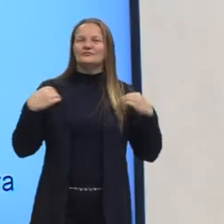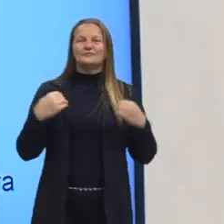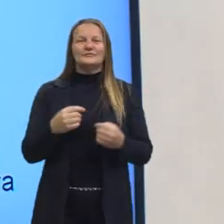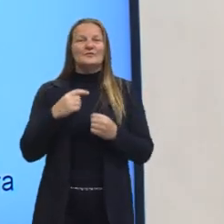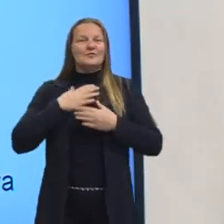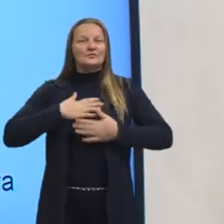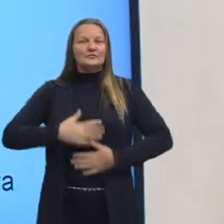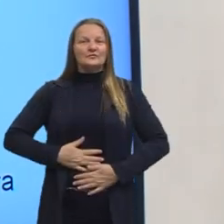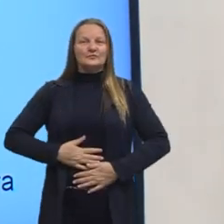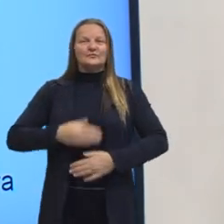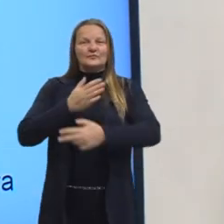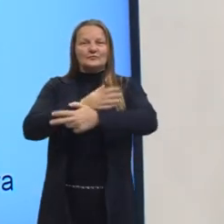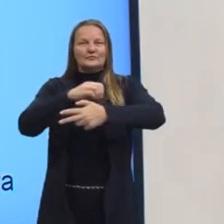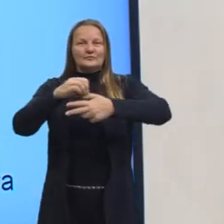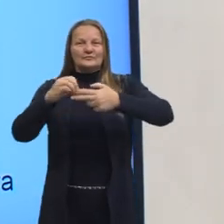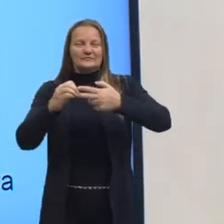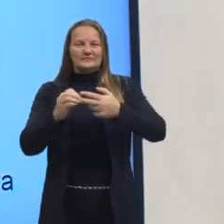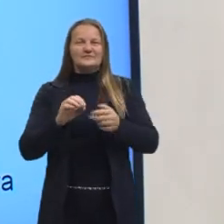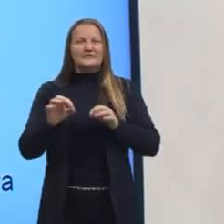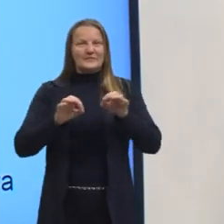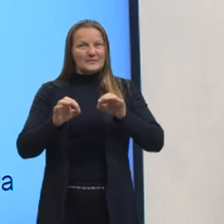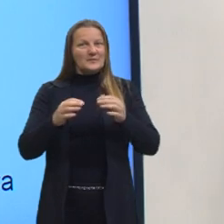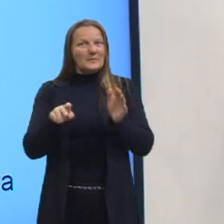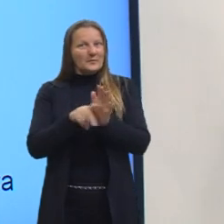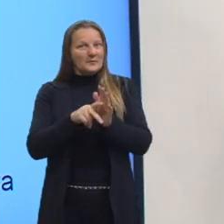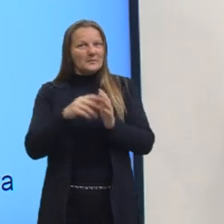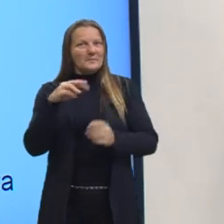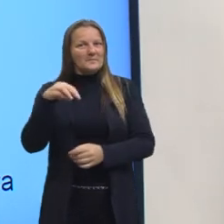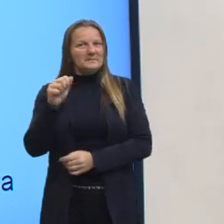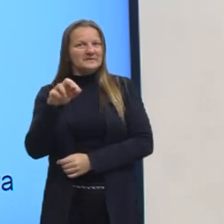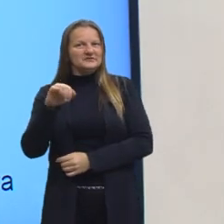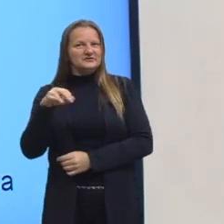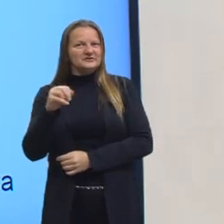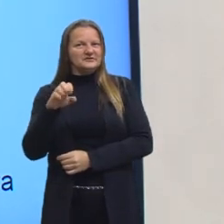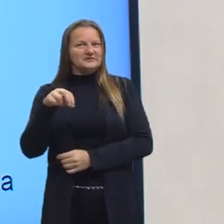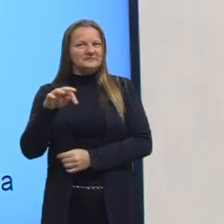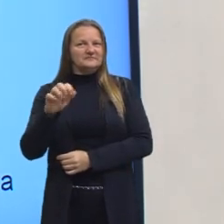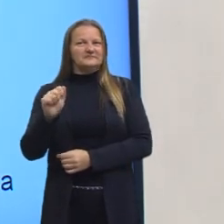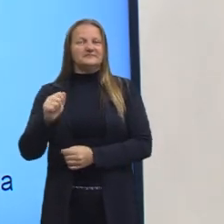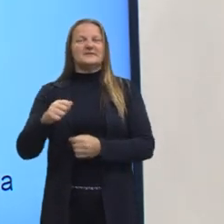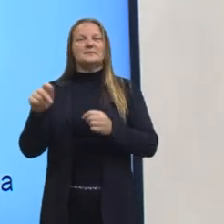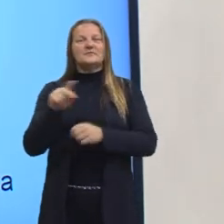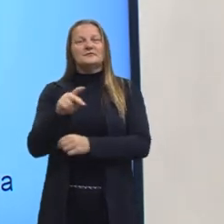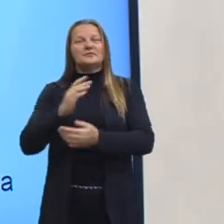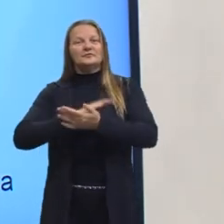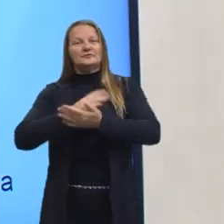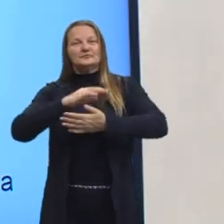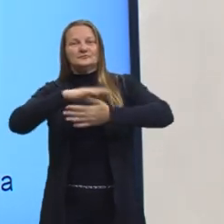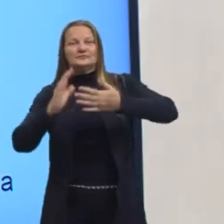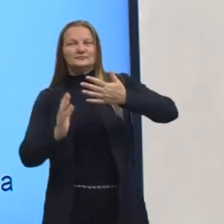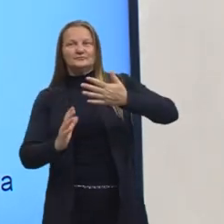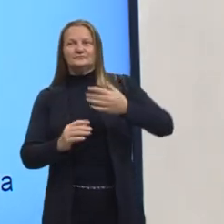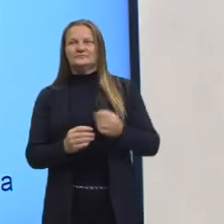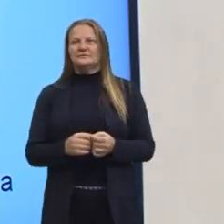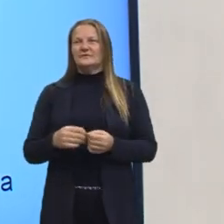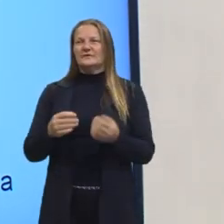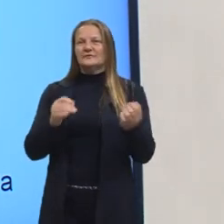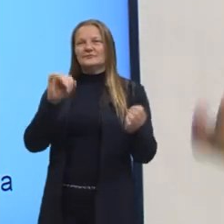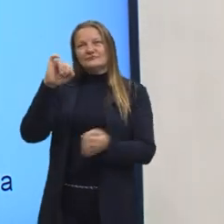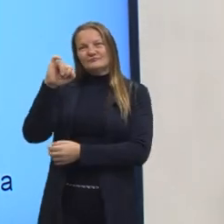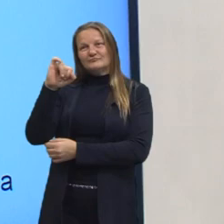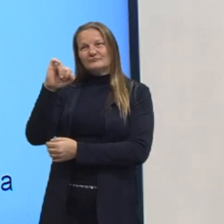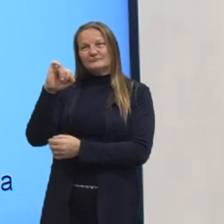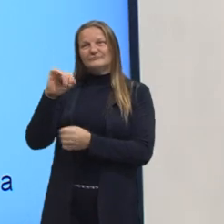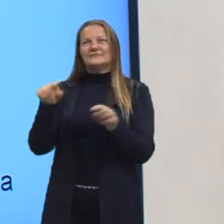vestindo a camiseta do pré-enem do programa, de cor magenta. Aqui no estúdio nós temos as professoras, intérpretes e libras, professora Lúcia